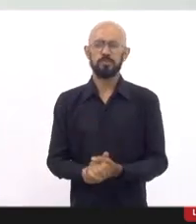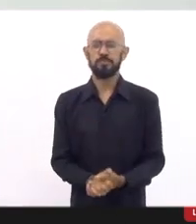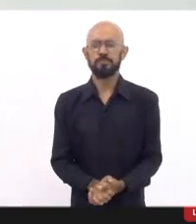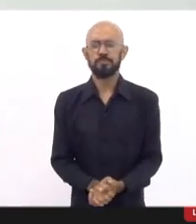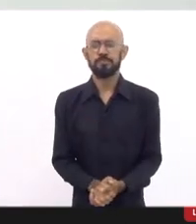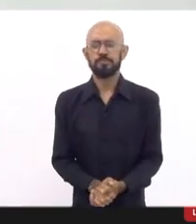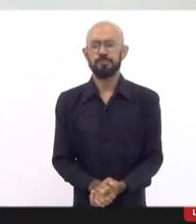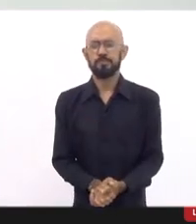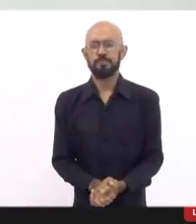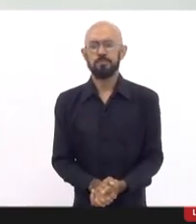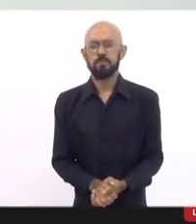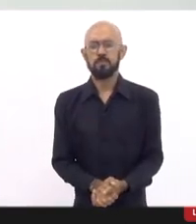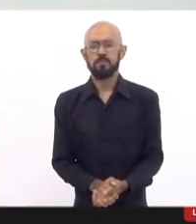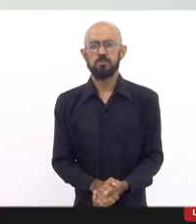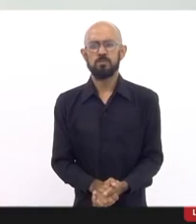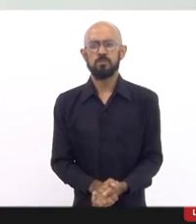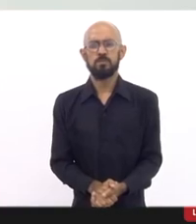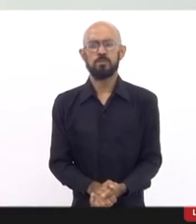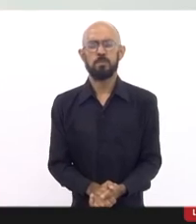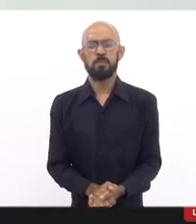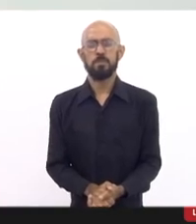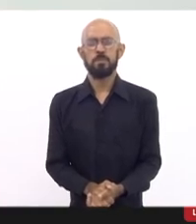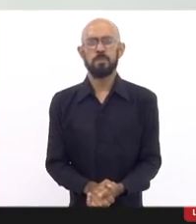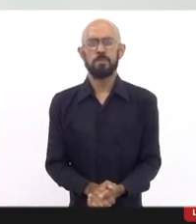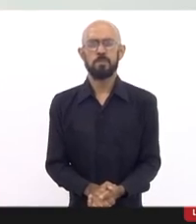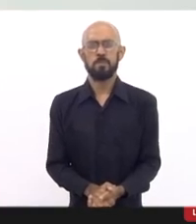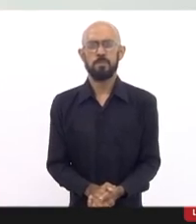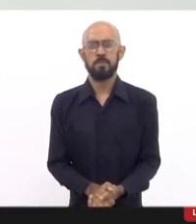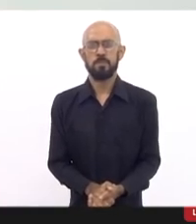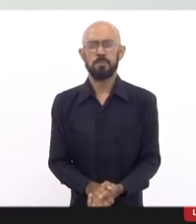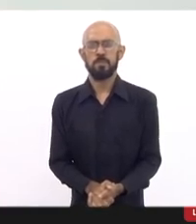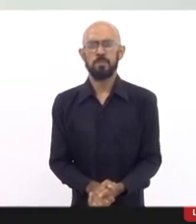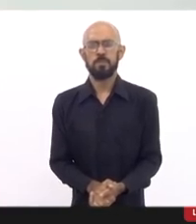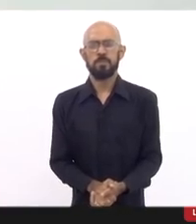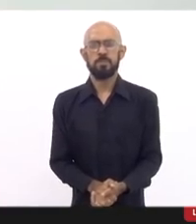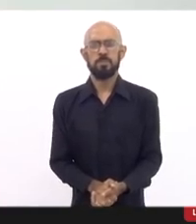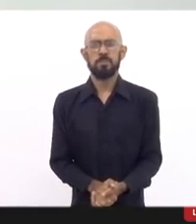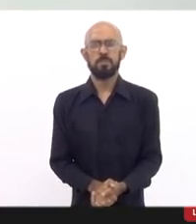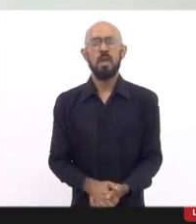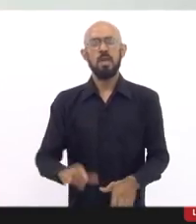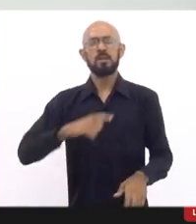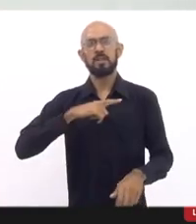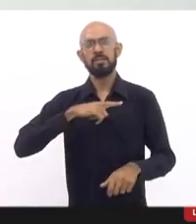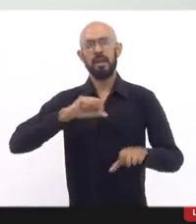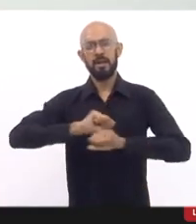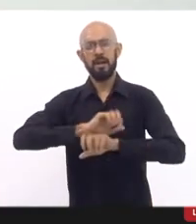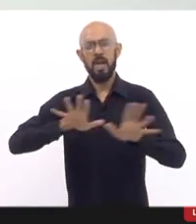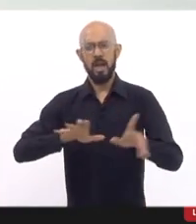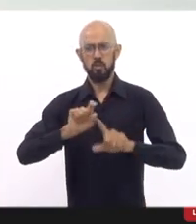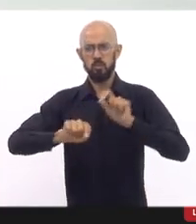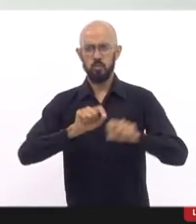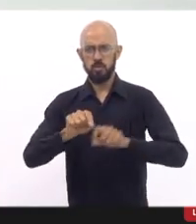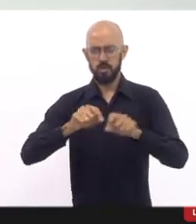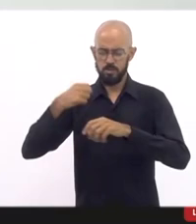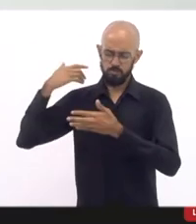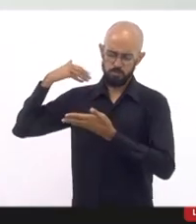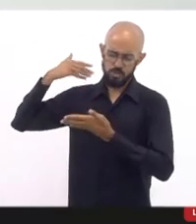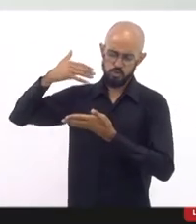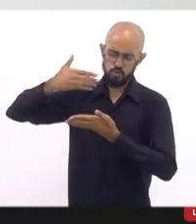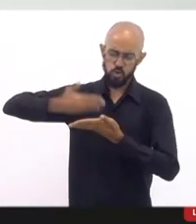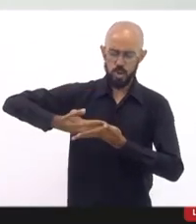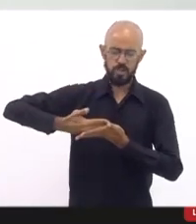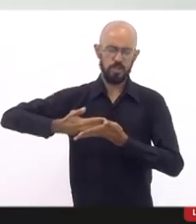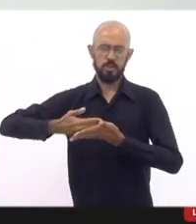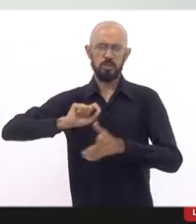o que a gente tem é algo assim muito claro, não tem como a gente não falar aí de um apanhado histórico, a